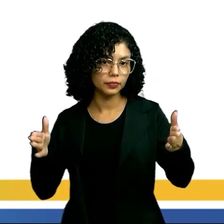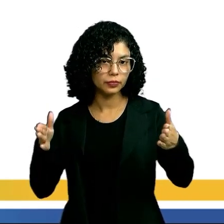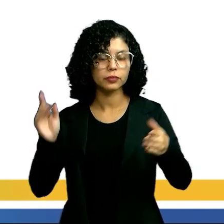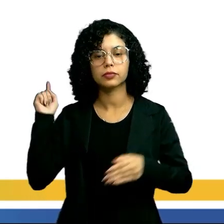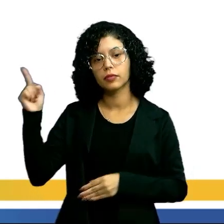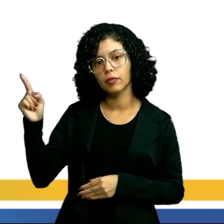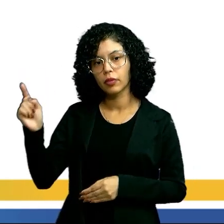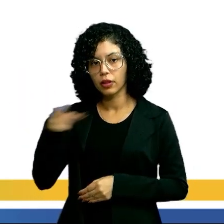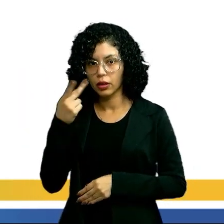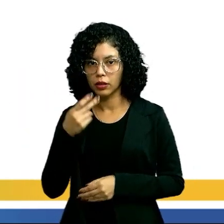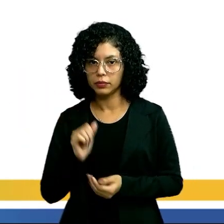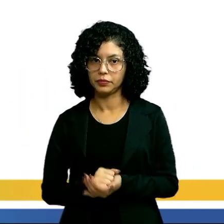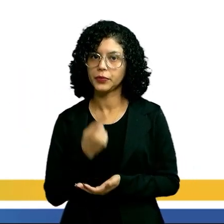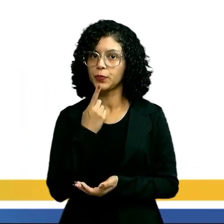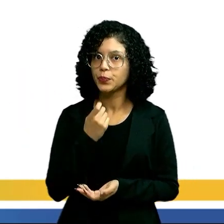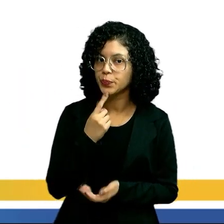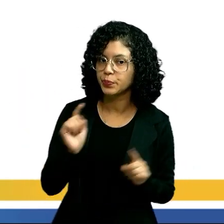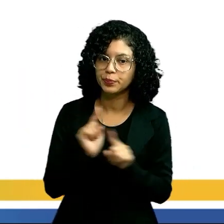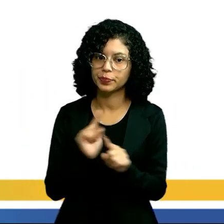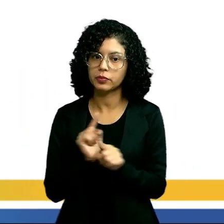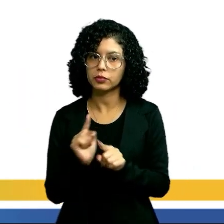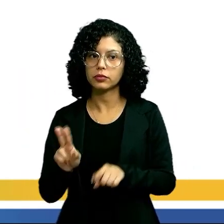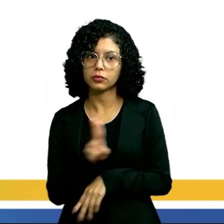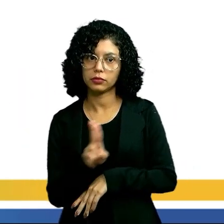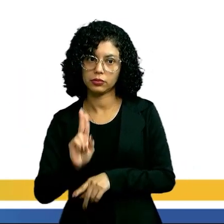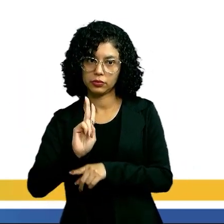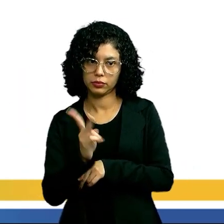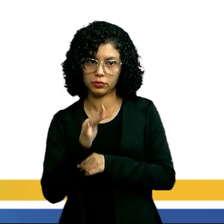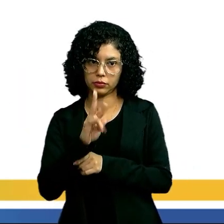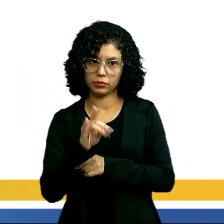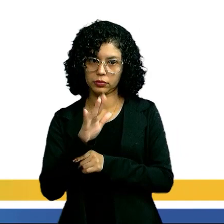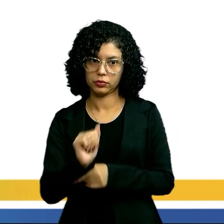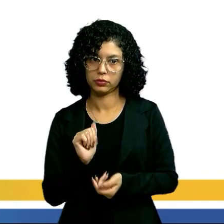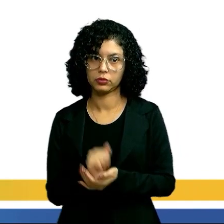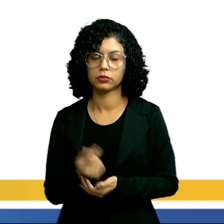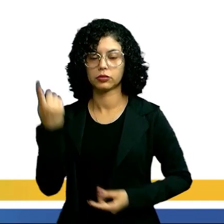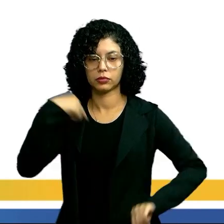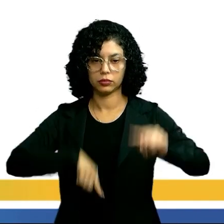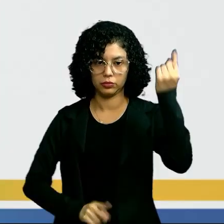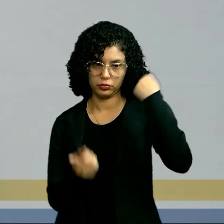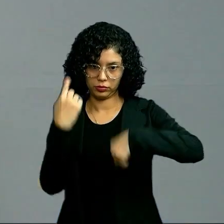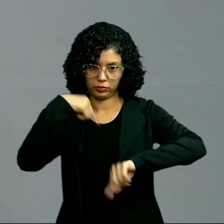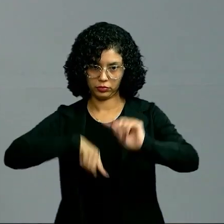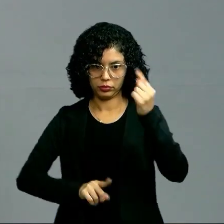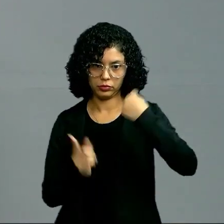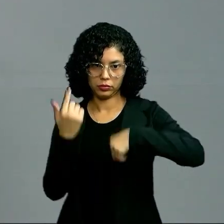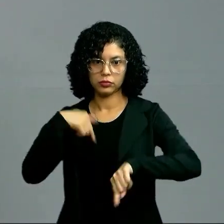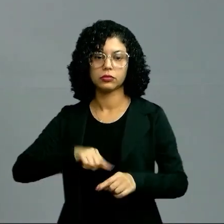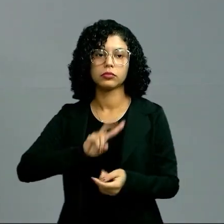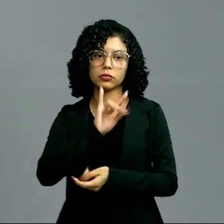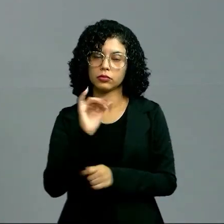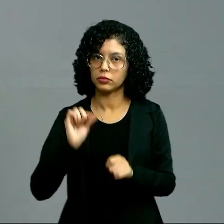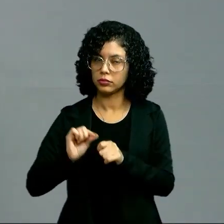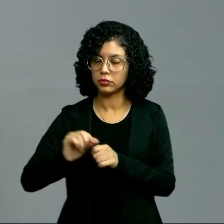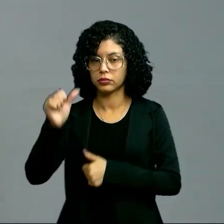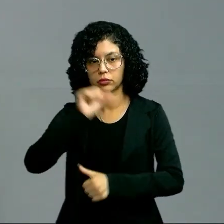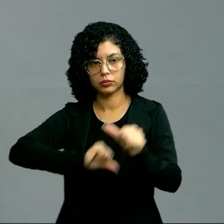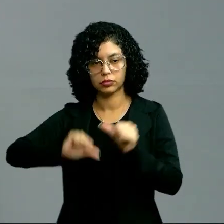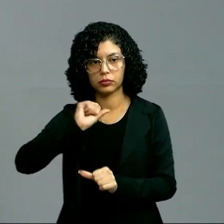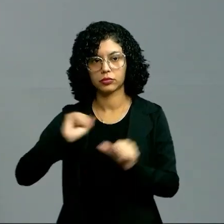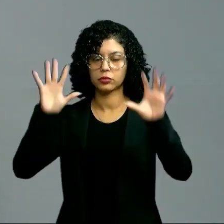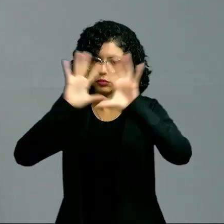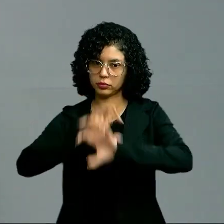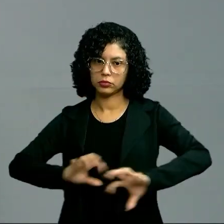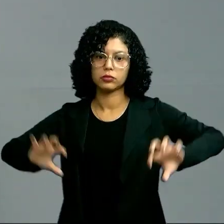Só que aqui a gente não vai falar sangue. A gente vai chamar de hemolinfa, tá certo? A hemolinfa, pessoal, ela não vai fazer as trocas